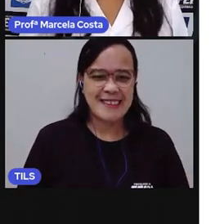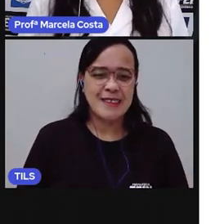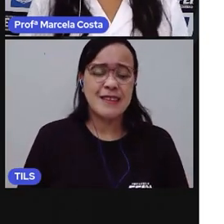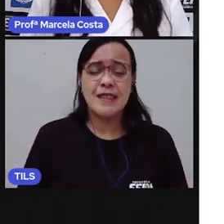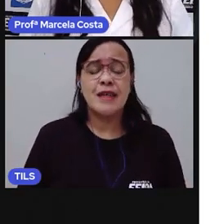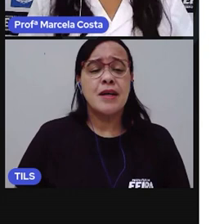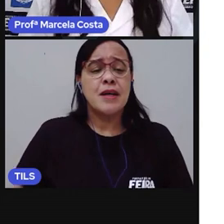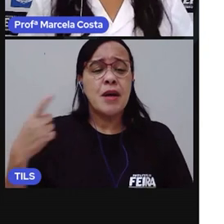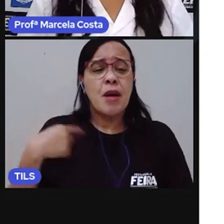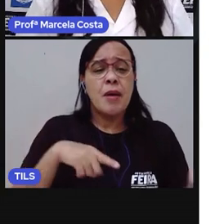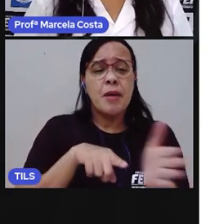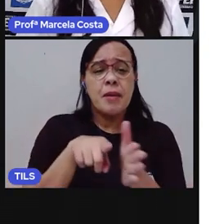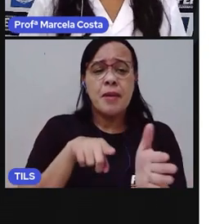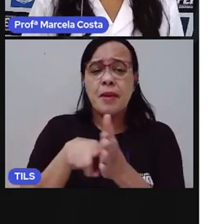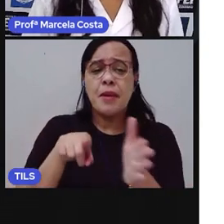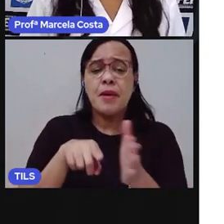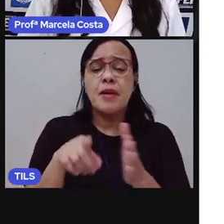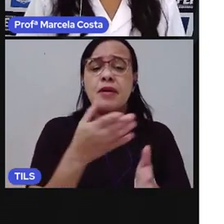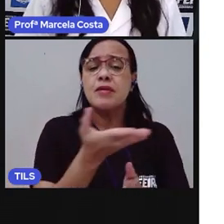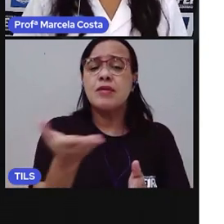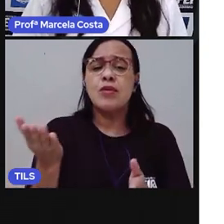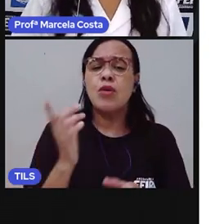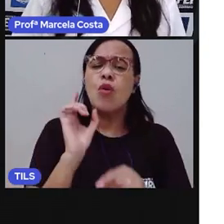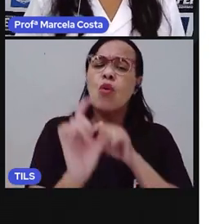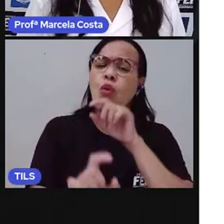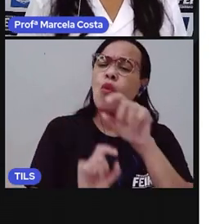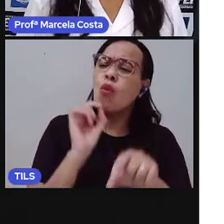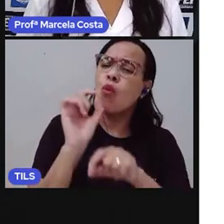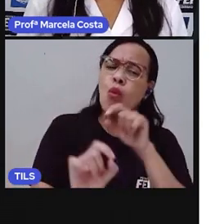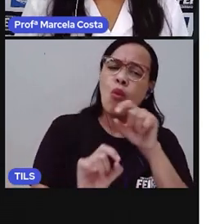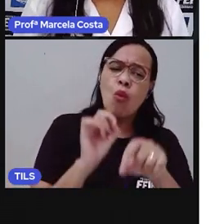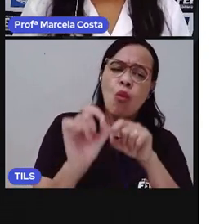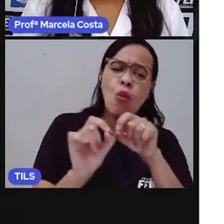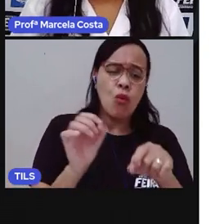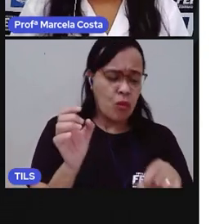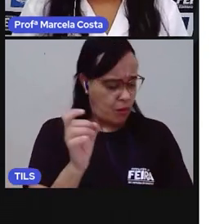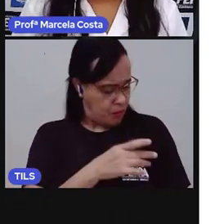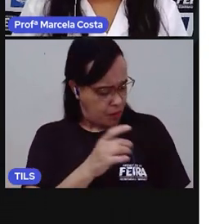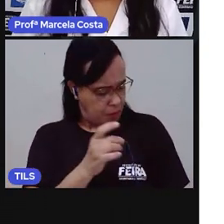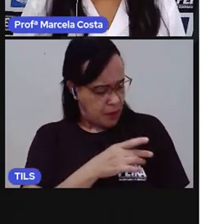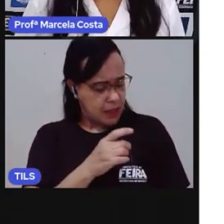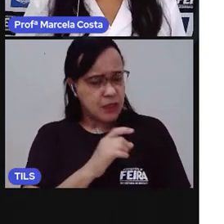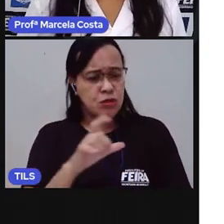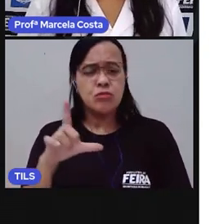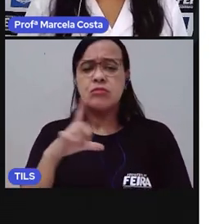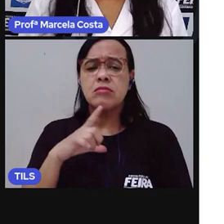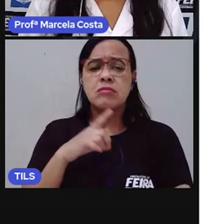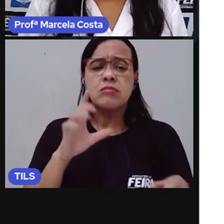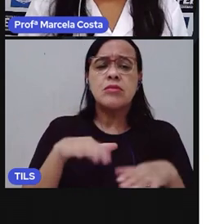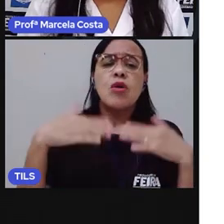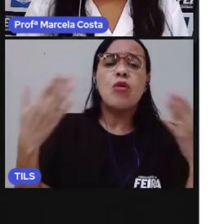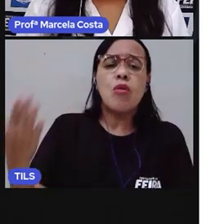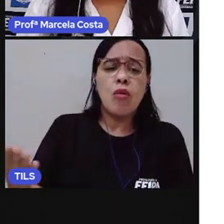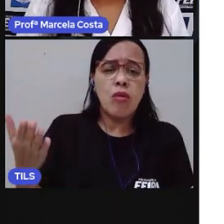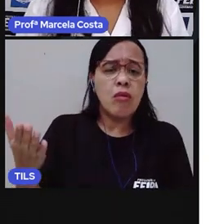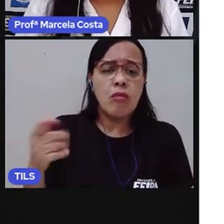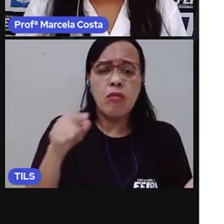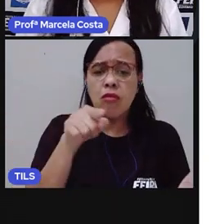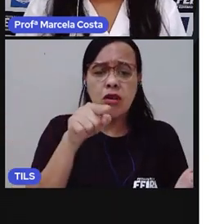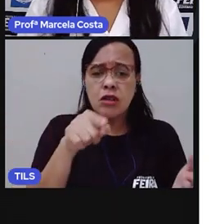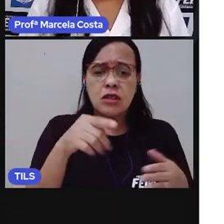Agora, deixa eu perguntar pra você. O que você tem medo? Qual é o seu maior